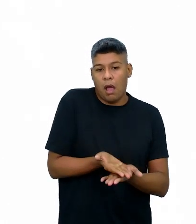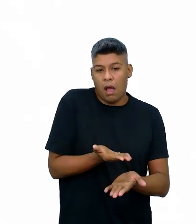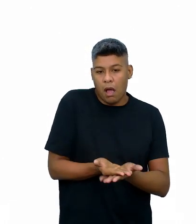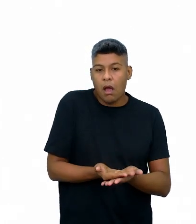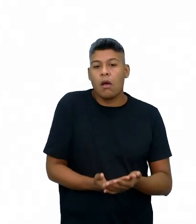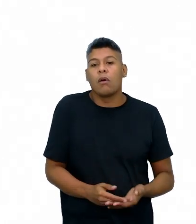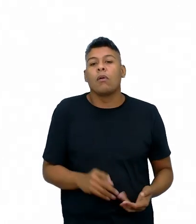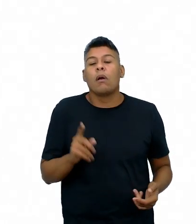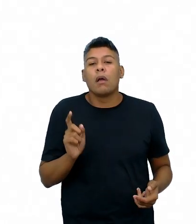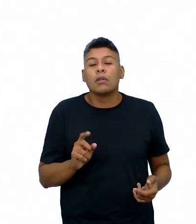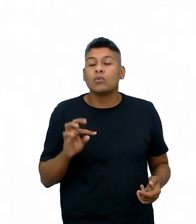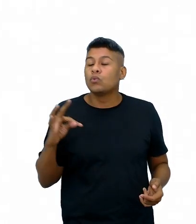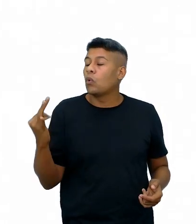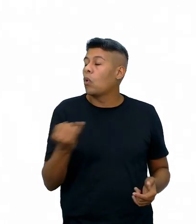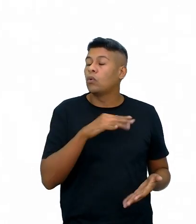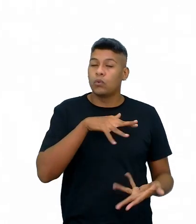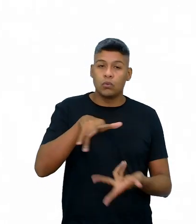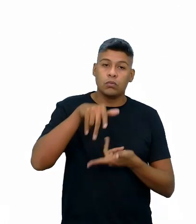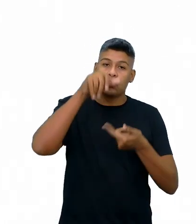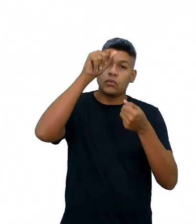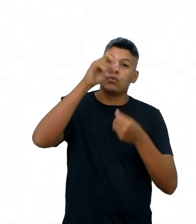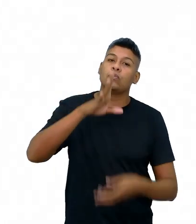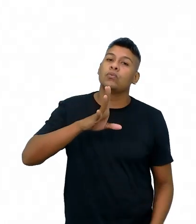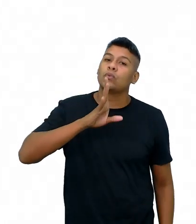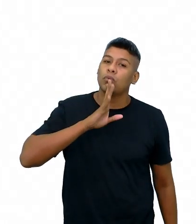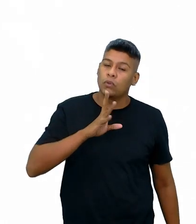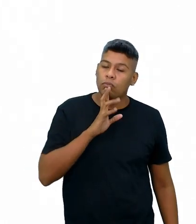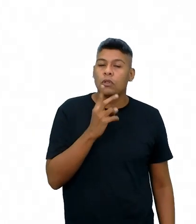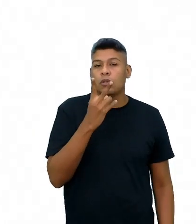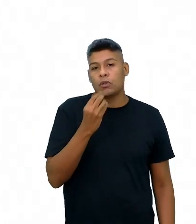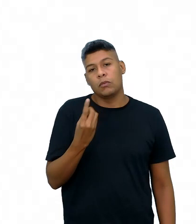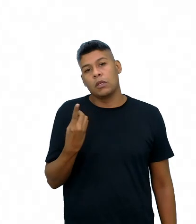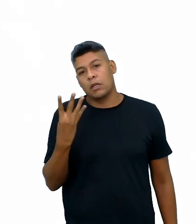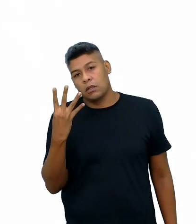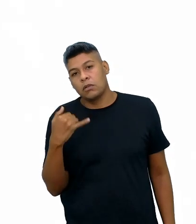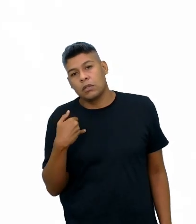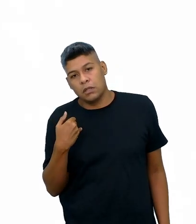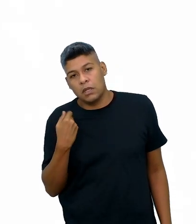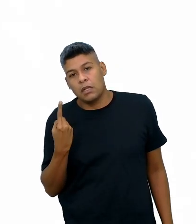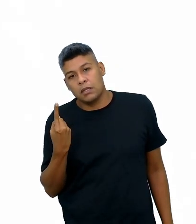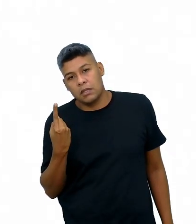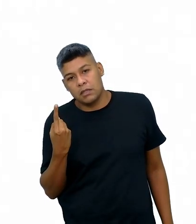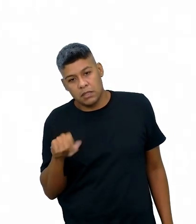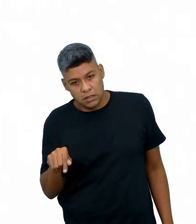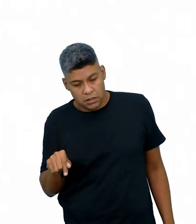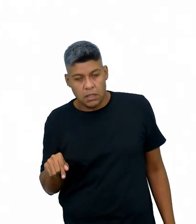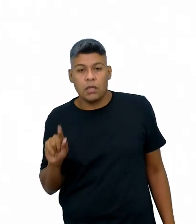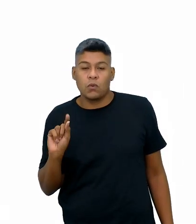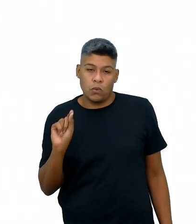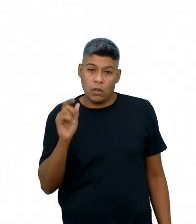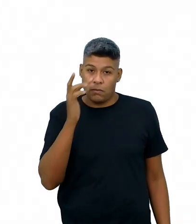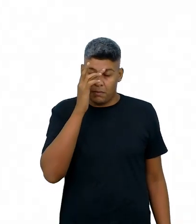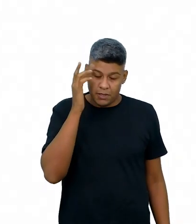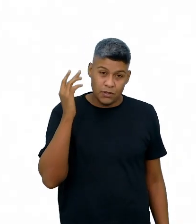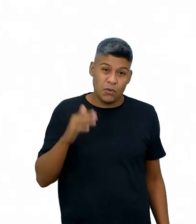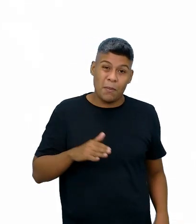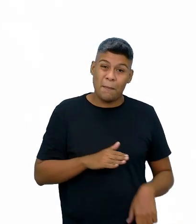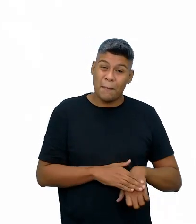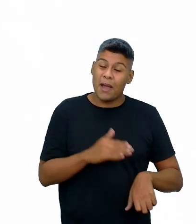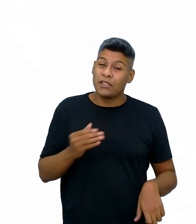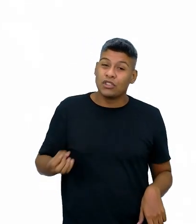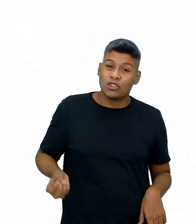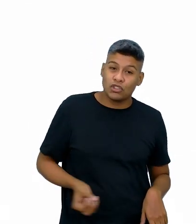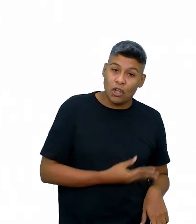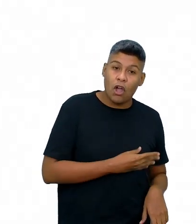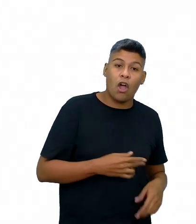se tornou conhecida mundialmente. Tanto que, em 2014, aos 17 anos, Malala se tornou a pessoa mais nova a receber